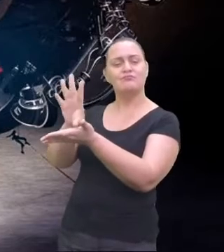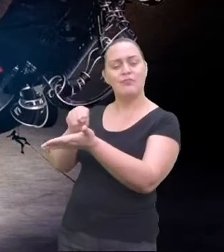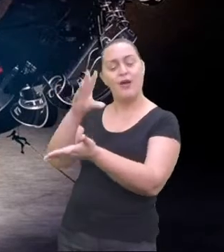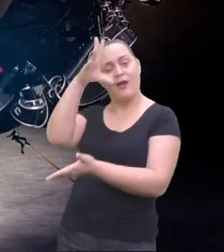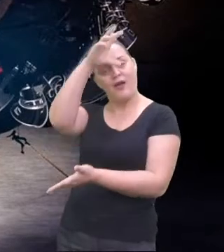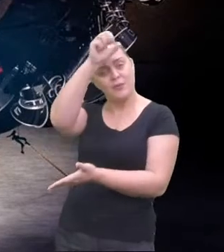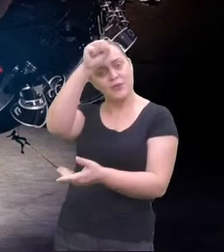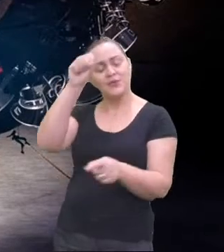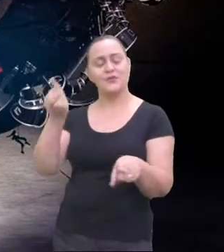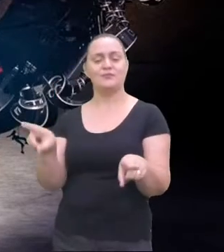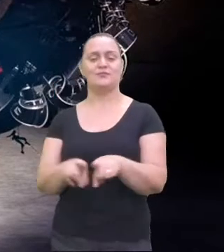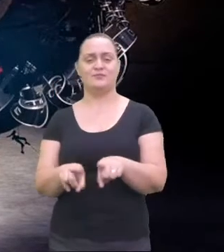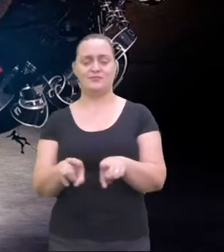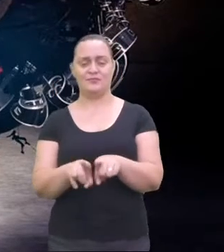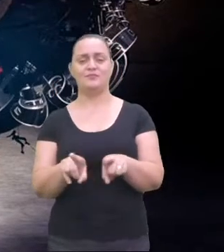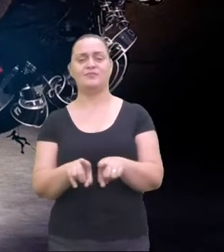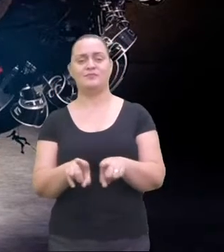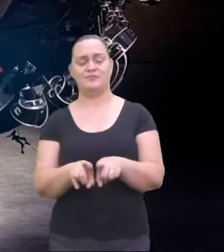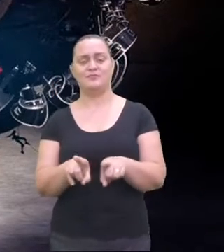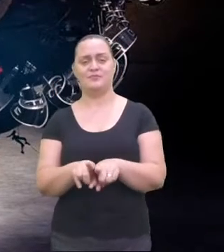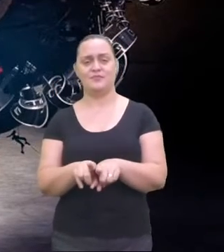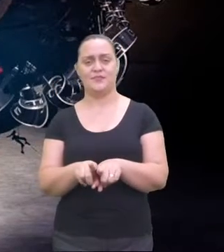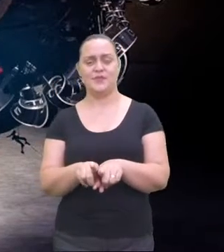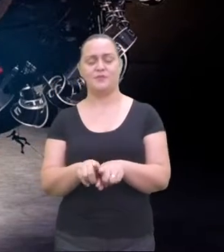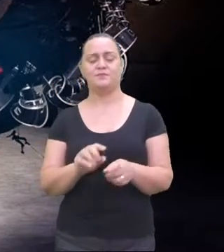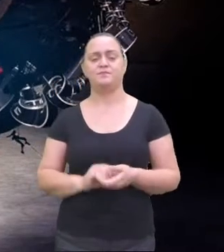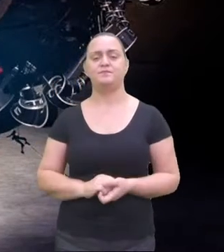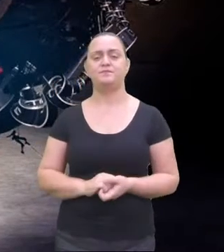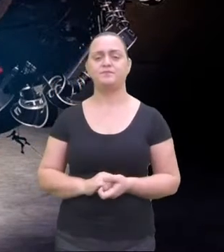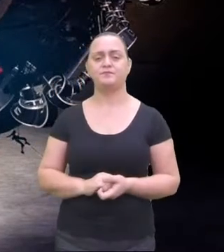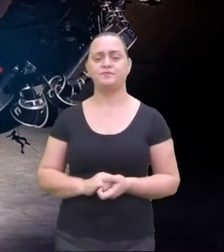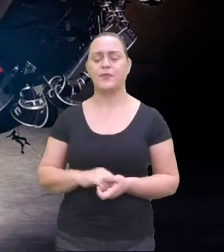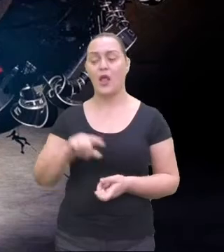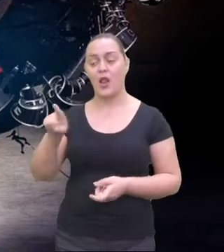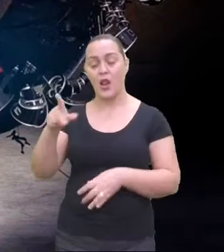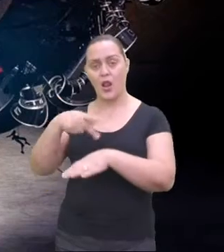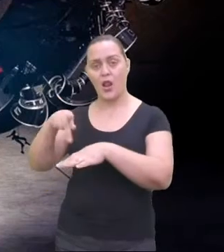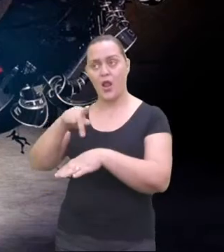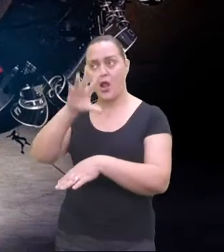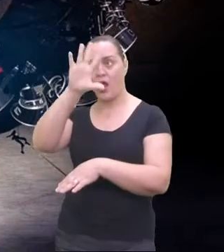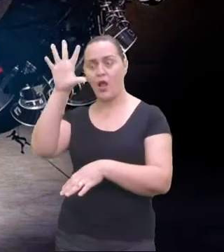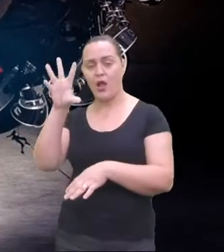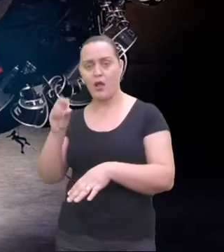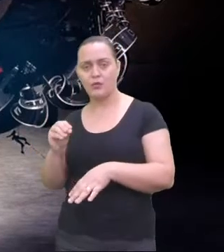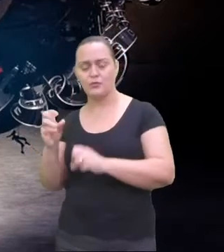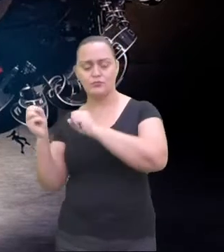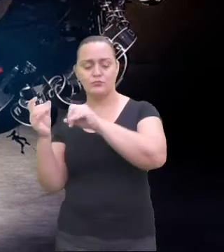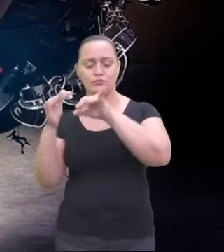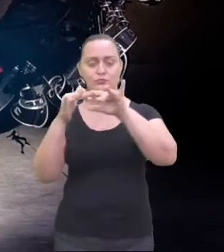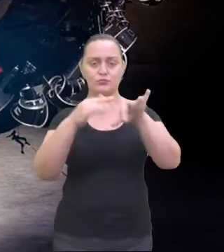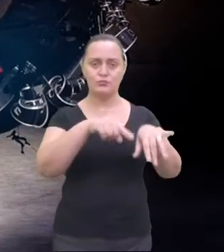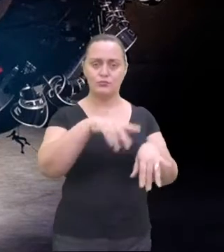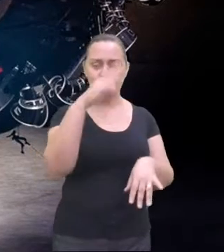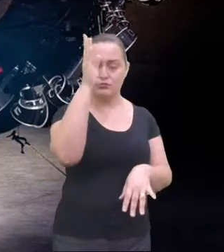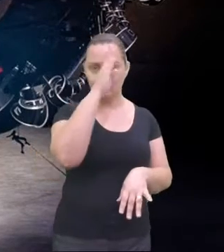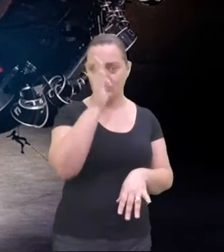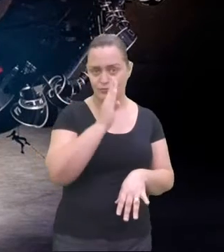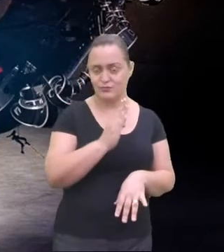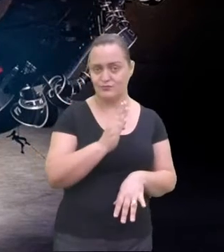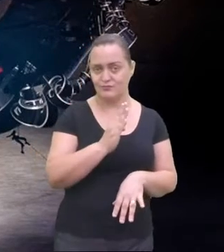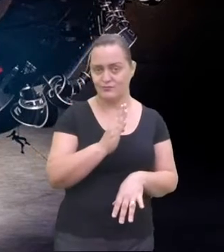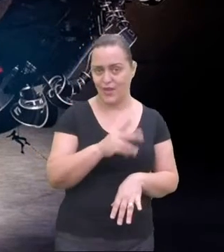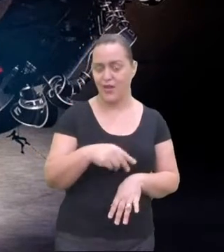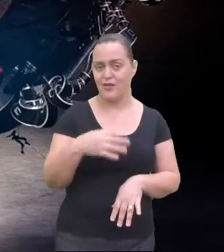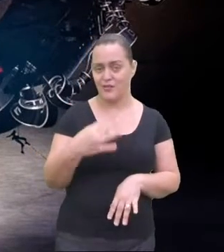Eu acho isso bem interessante para a gente guardar essa informação. Ainda hoje, na ilha de Marajó, lá no